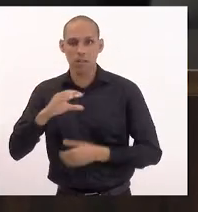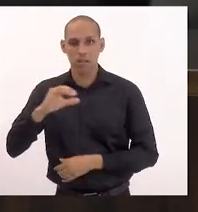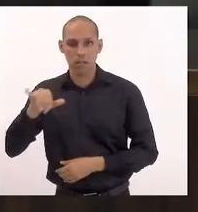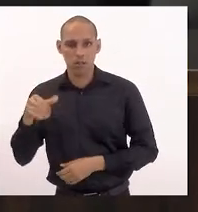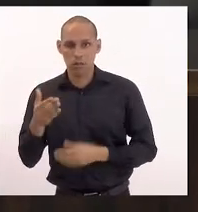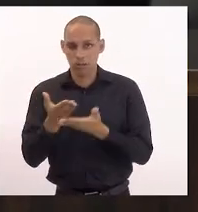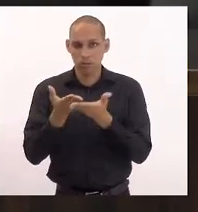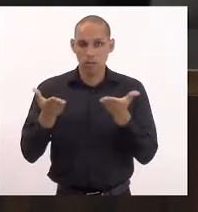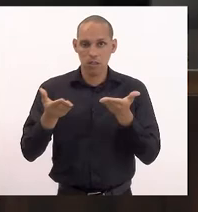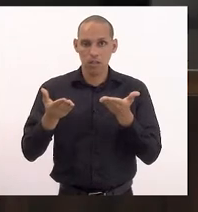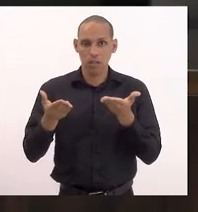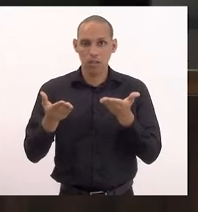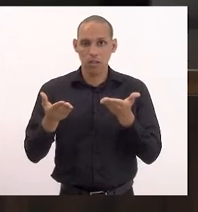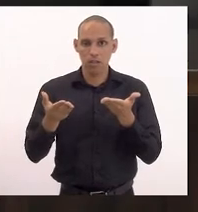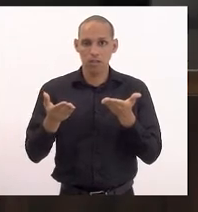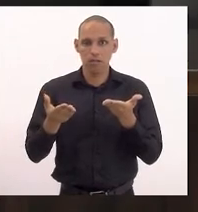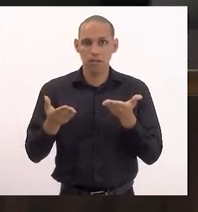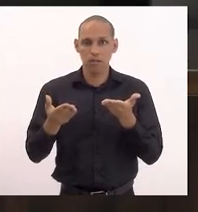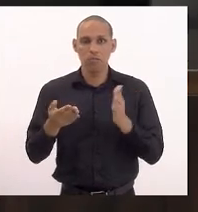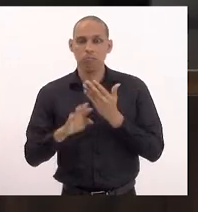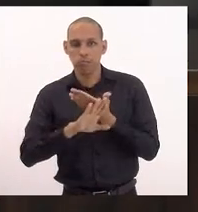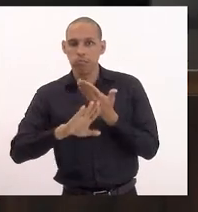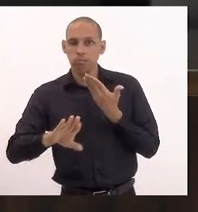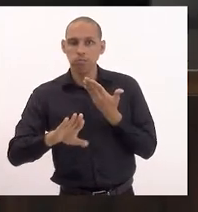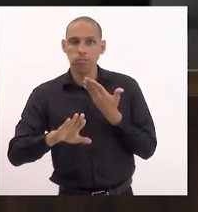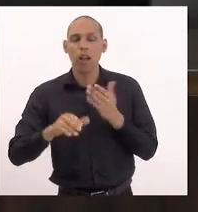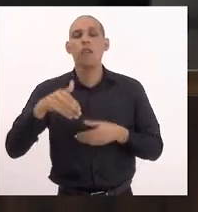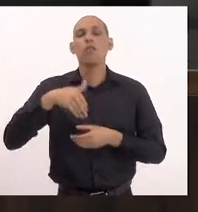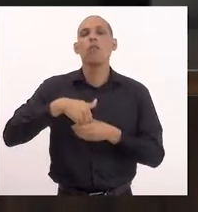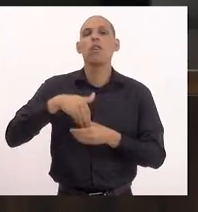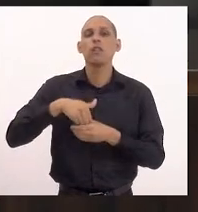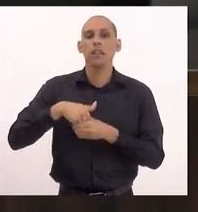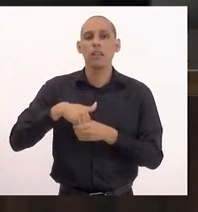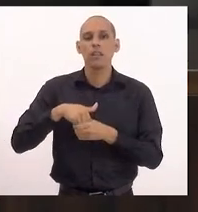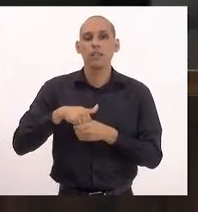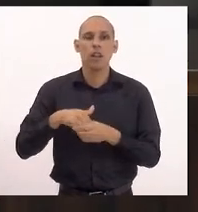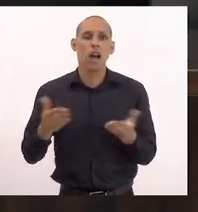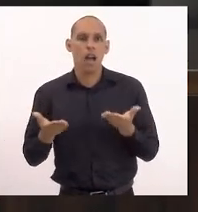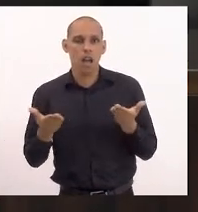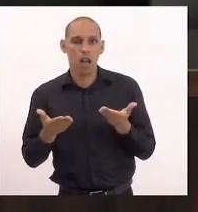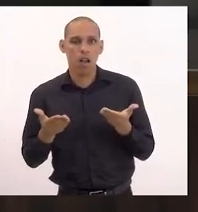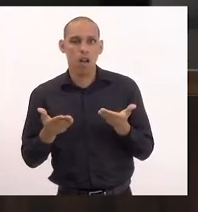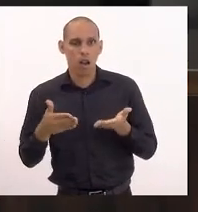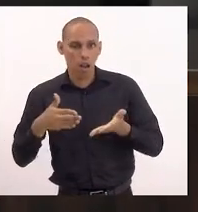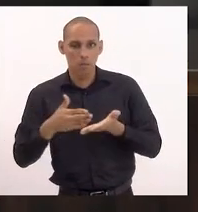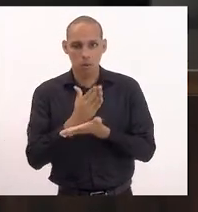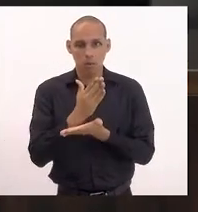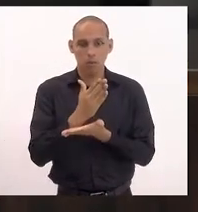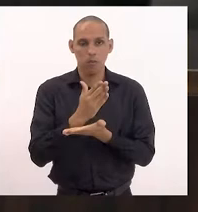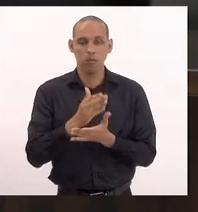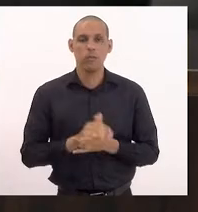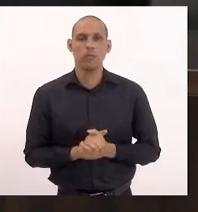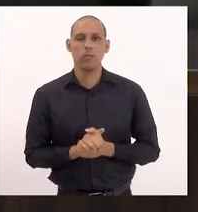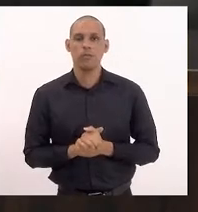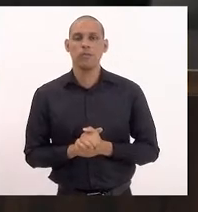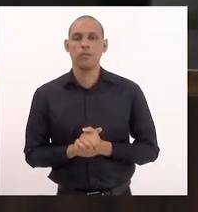Seus que aprovam, estão rejeitados. Em votação, projeto original. Seus que aprovam, estão aprovados.